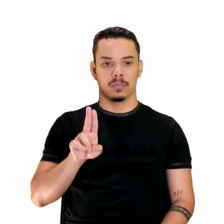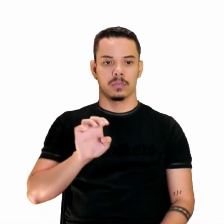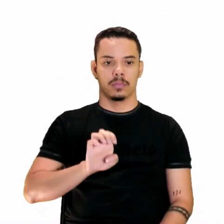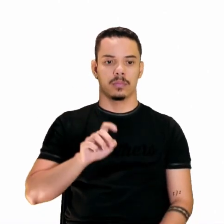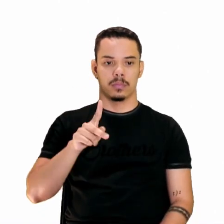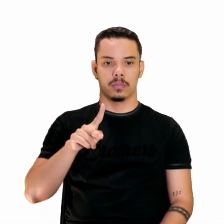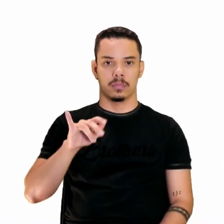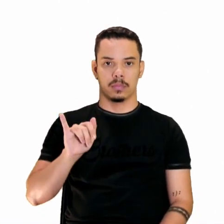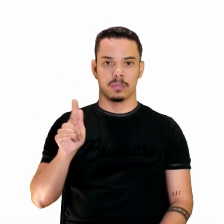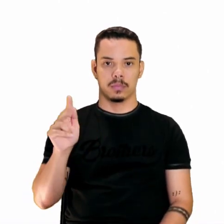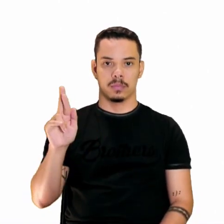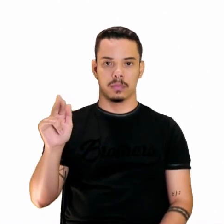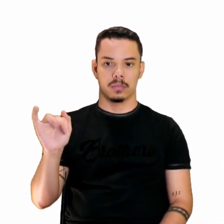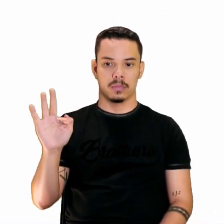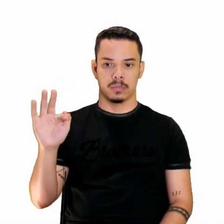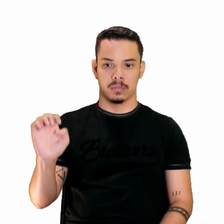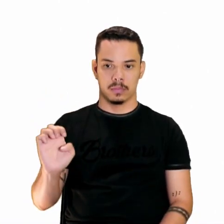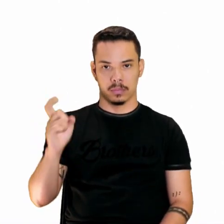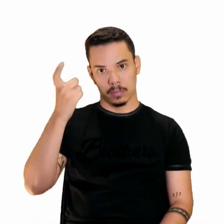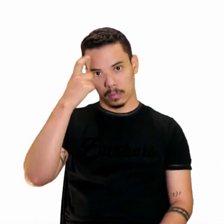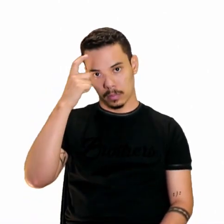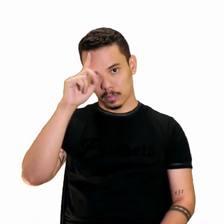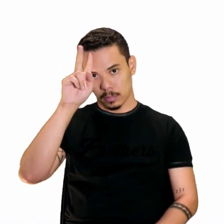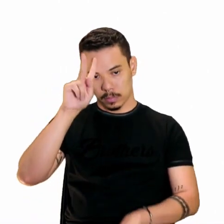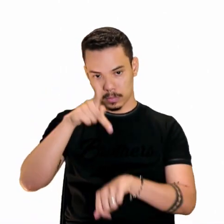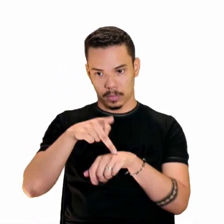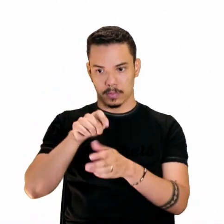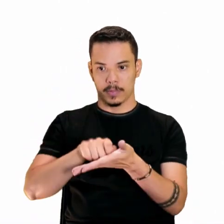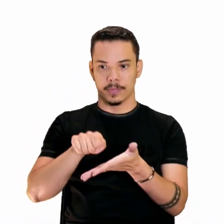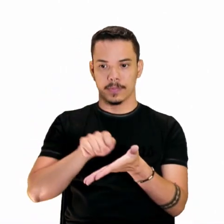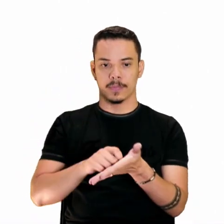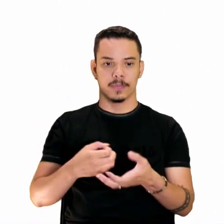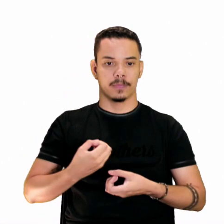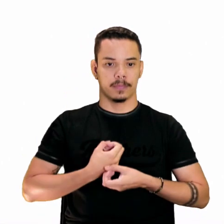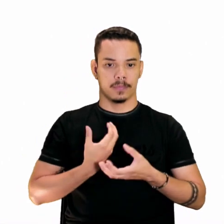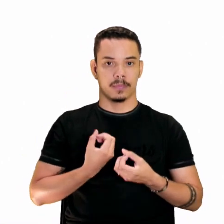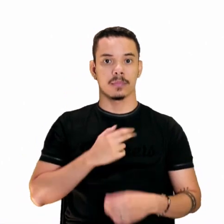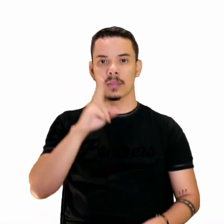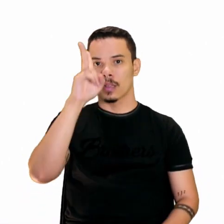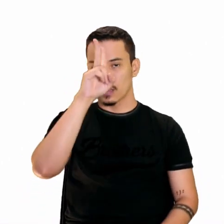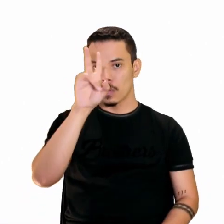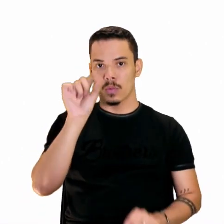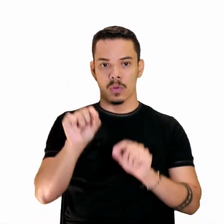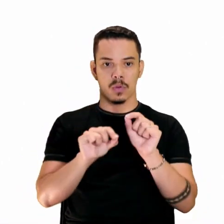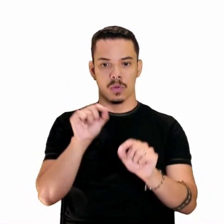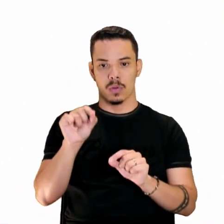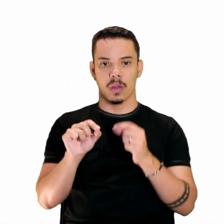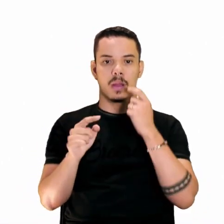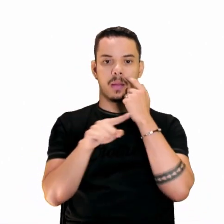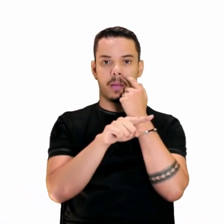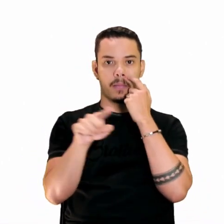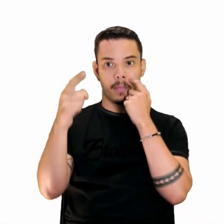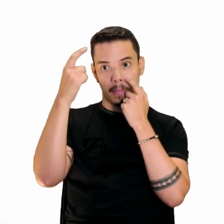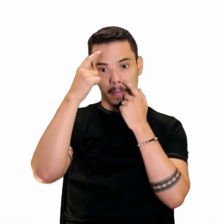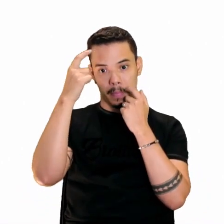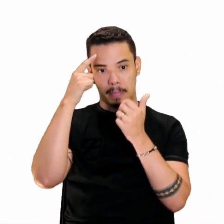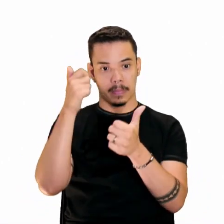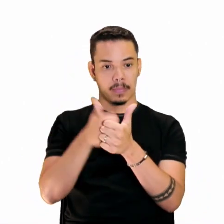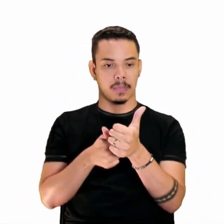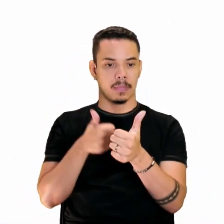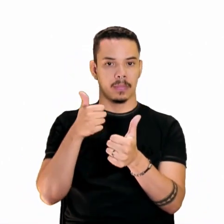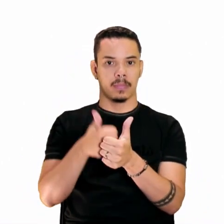A gente fala um pensamento de um autor, de um poeta. Ah, lembrou o que você? Pensamento da aula.